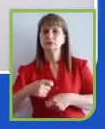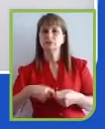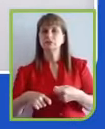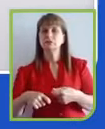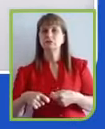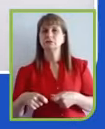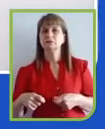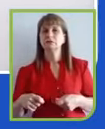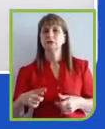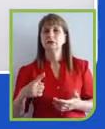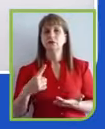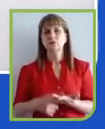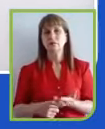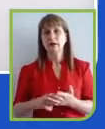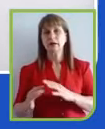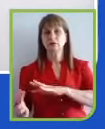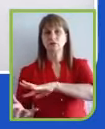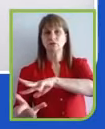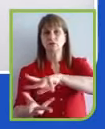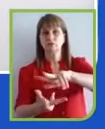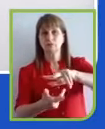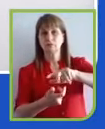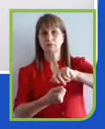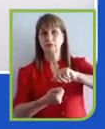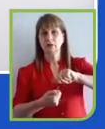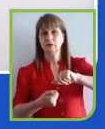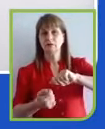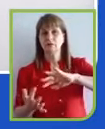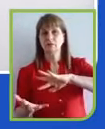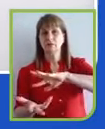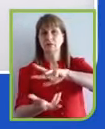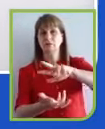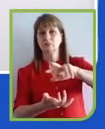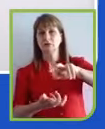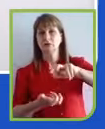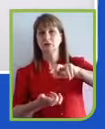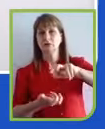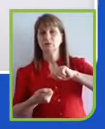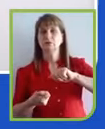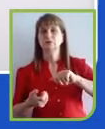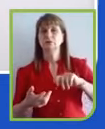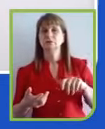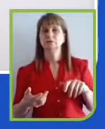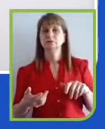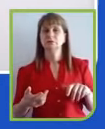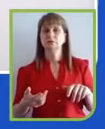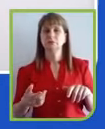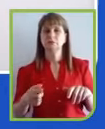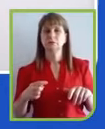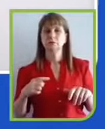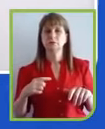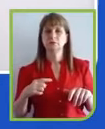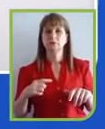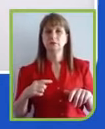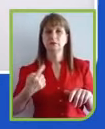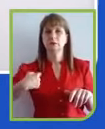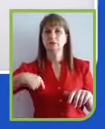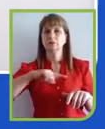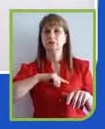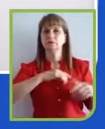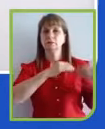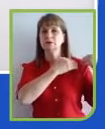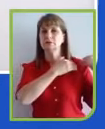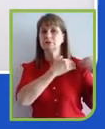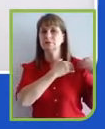mais de mil instituições, empresas que estão associadas ao Pacto, e para nós é uma responsabilidade enorme,